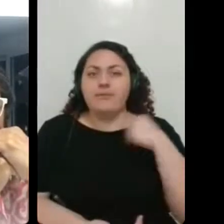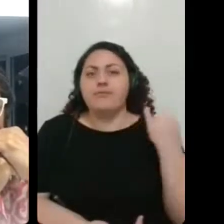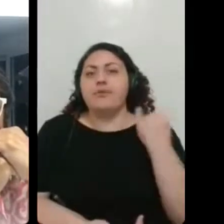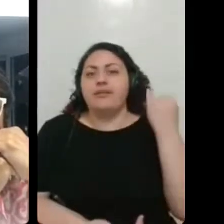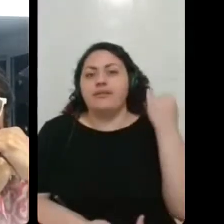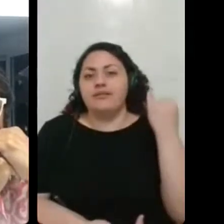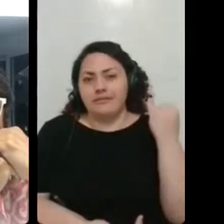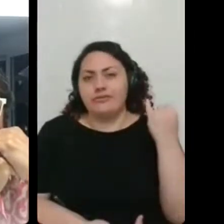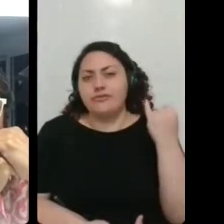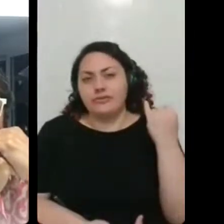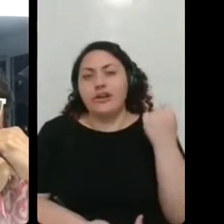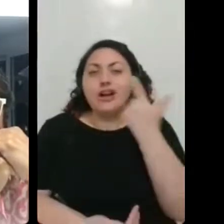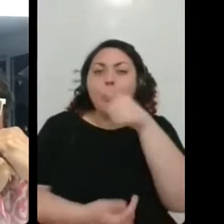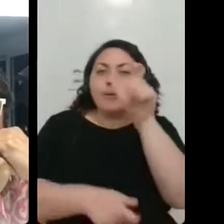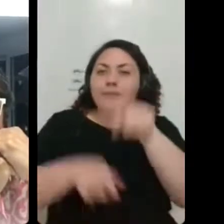Ter outras pessoas.